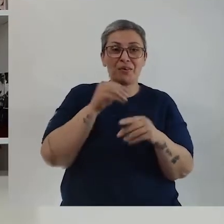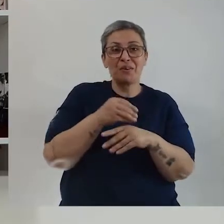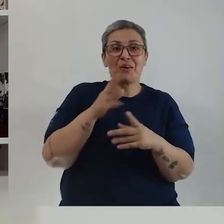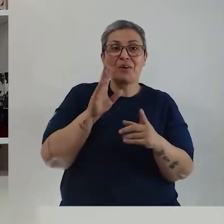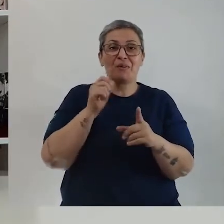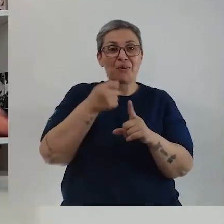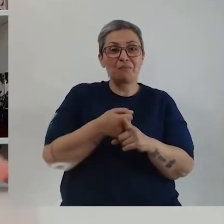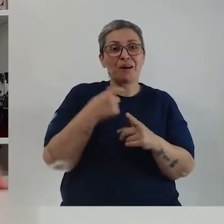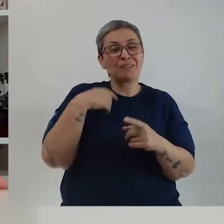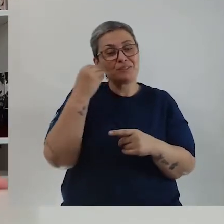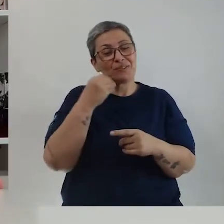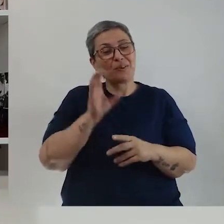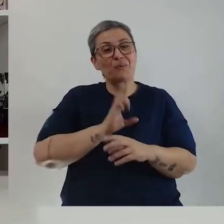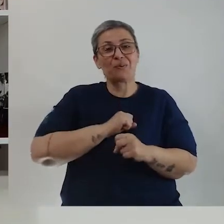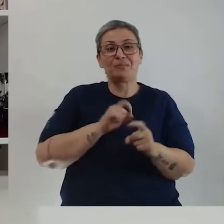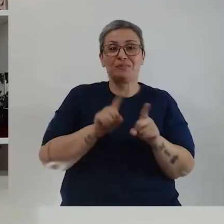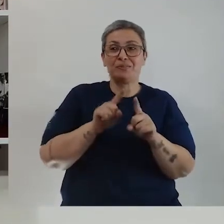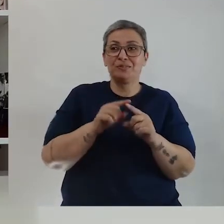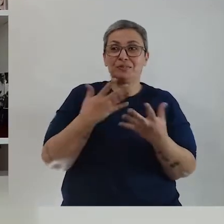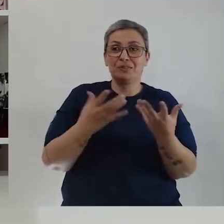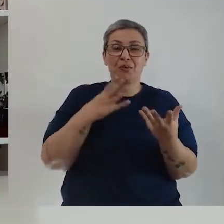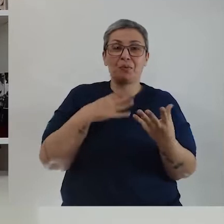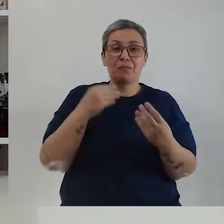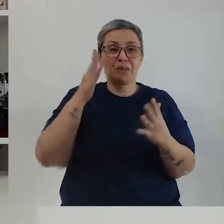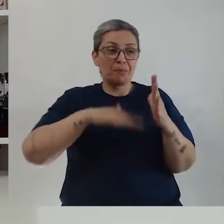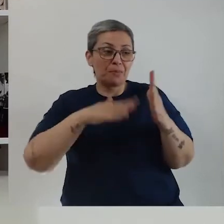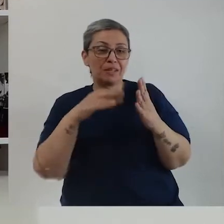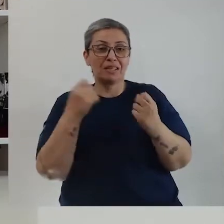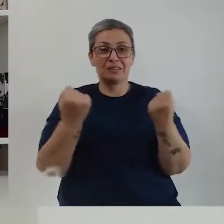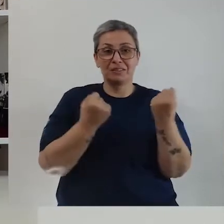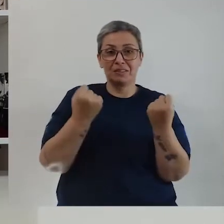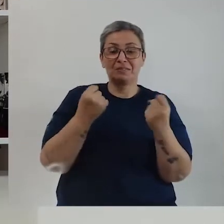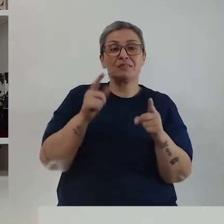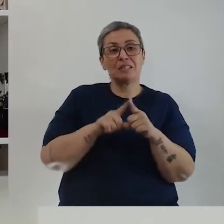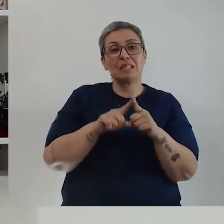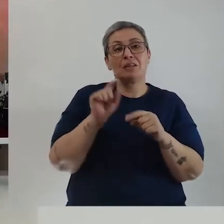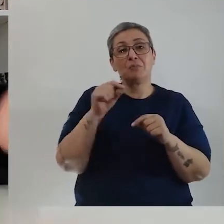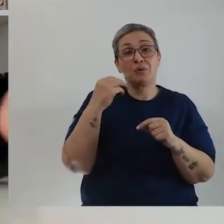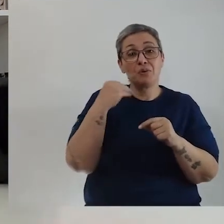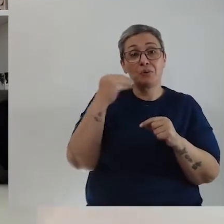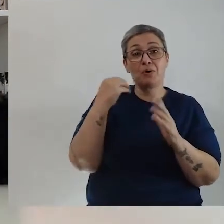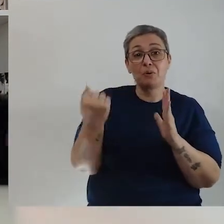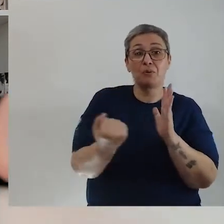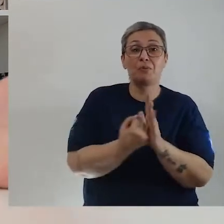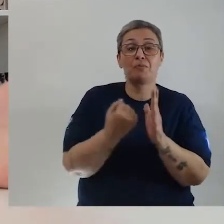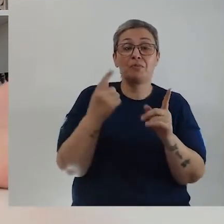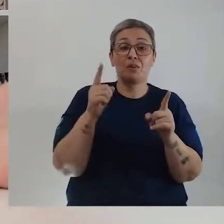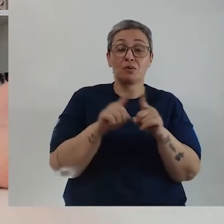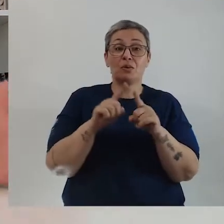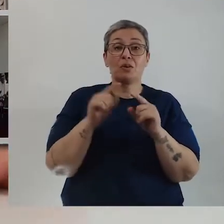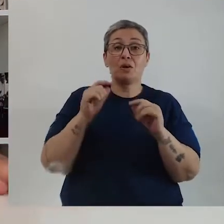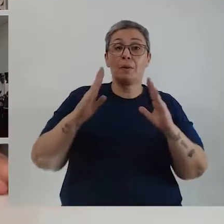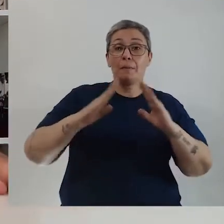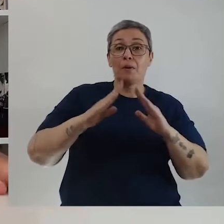intervenção. Ah, legal! Essa foi uma experiência que eu gostei bastante de ter pintado esses cadiláques. Além de dar experiência marcante